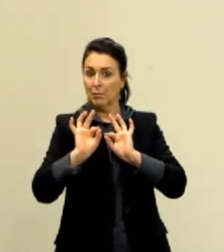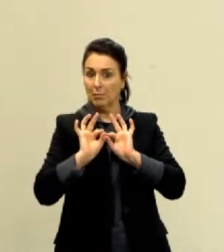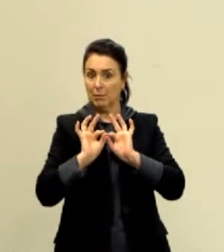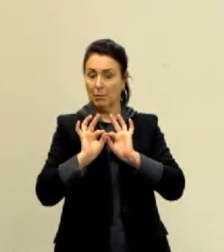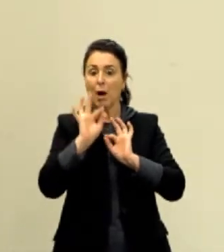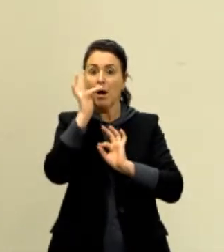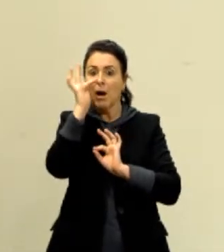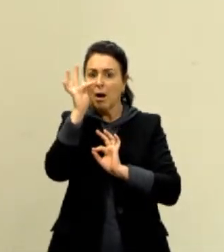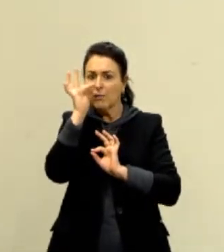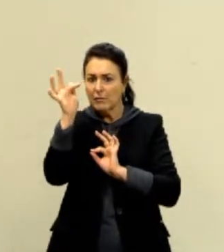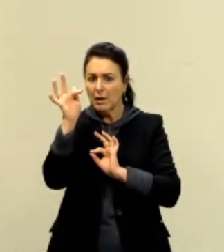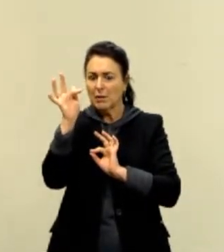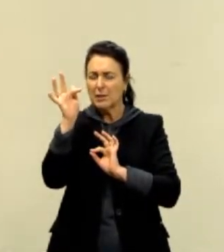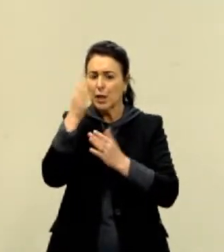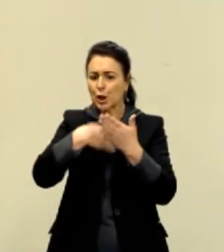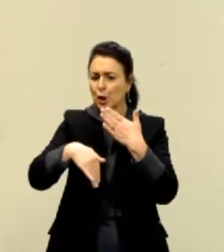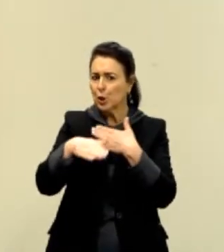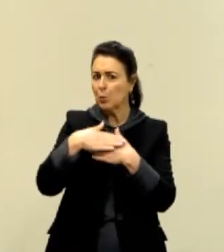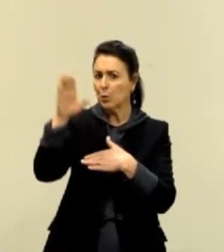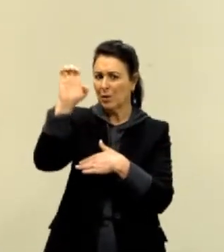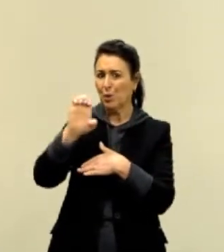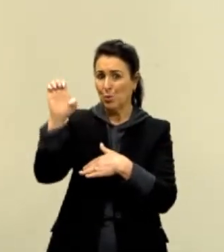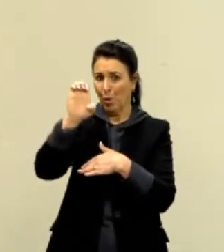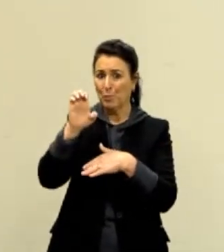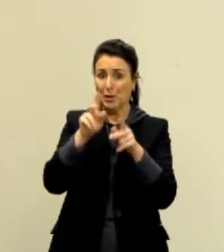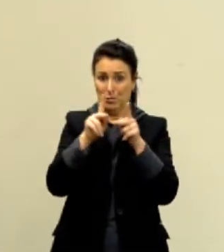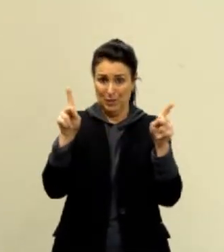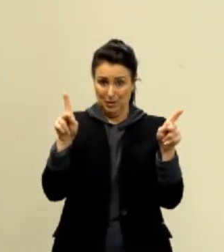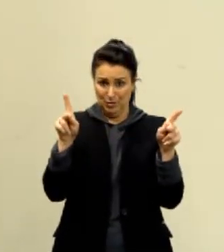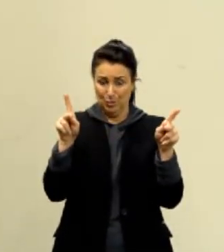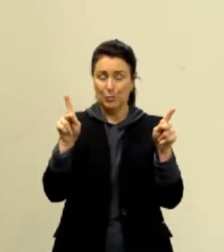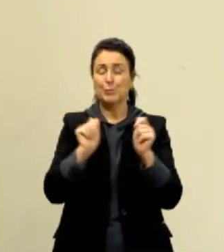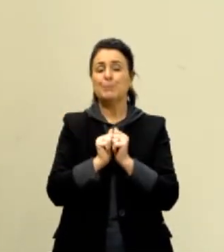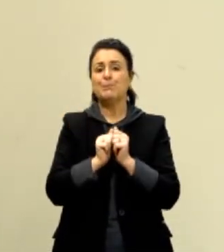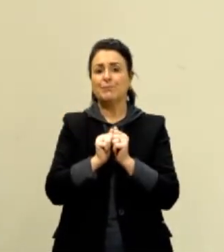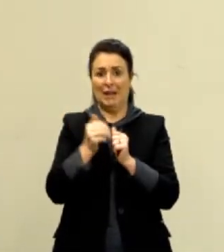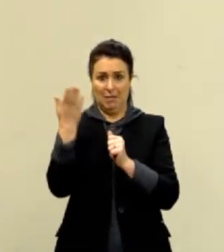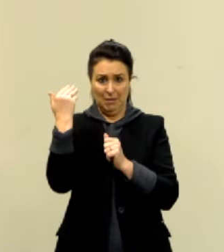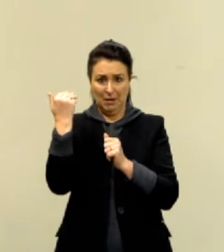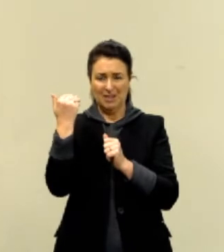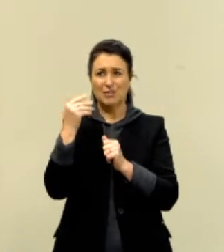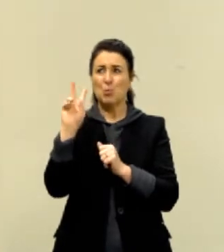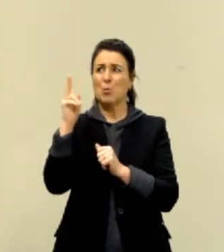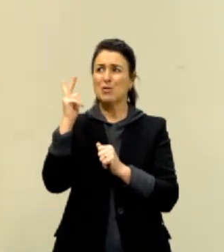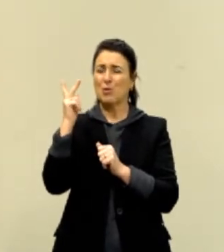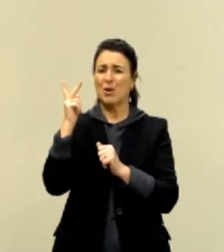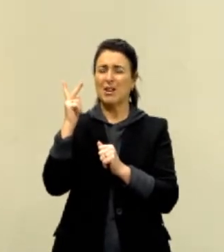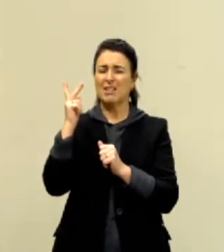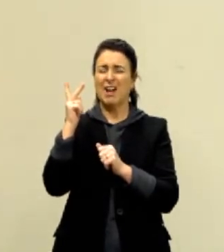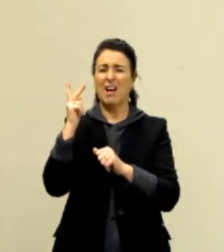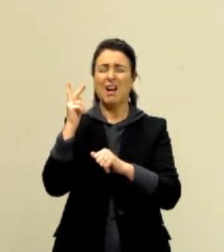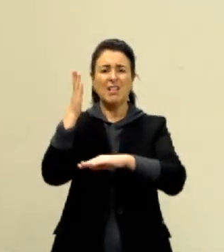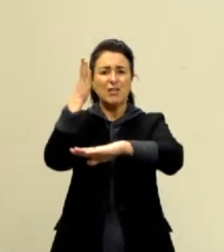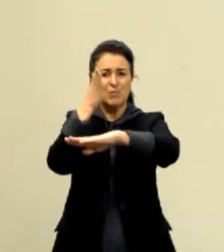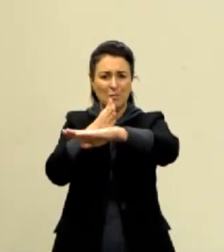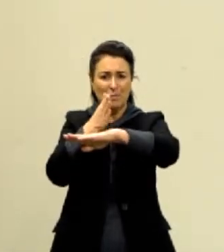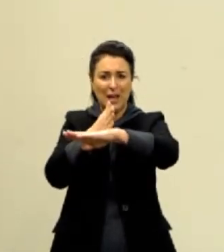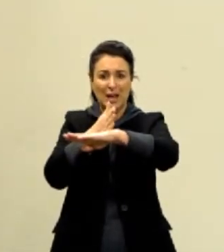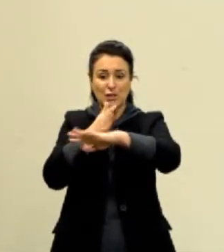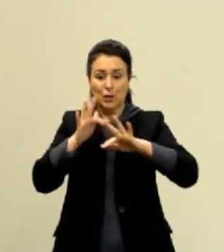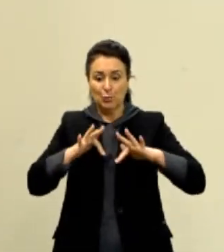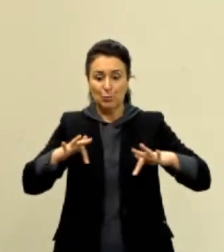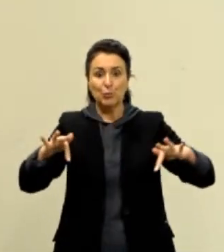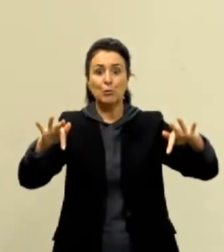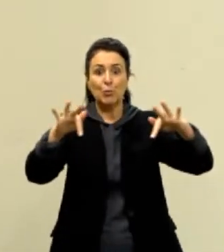França, assim como a Europa toda nessa época, vinha de um histórico da Idade Média de muitos feudos, e